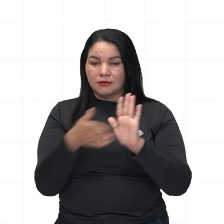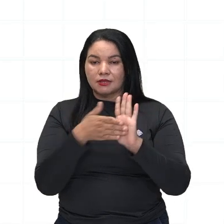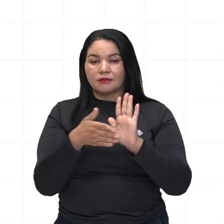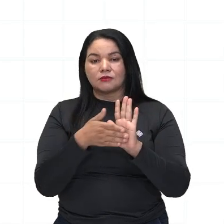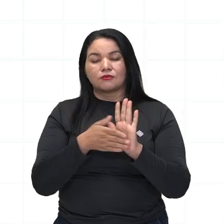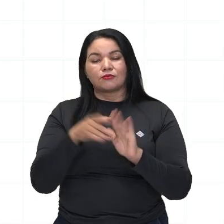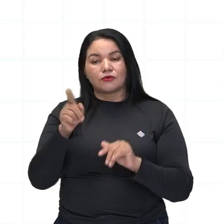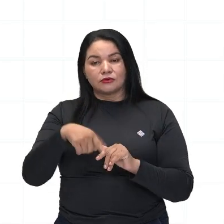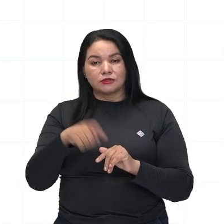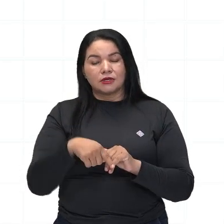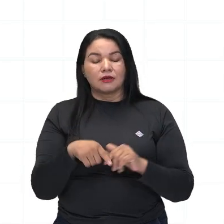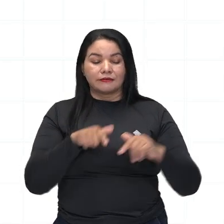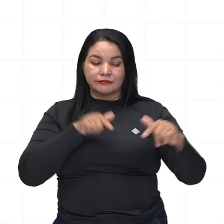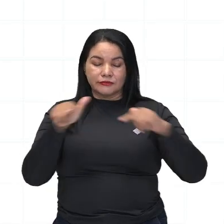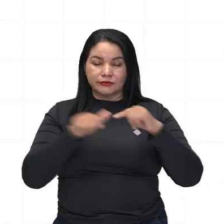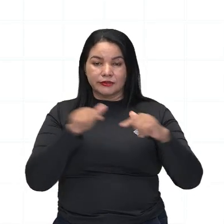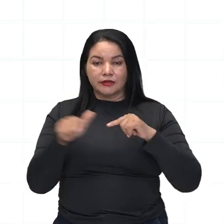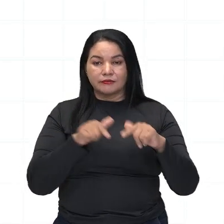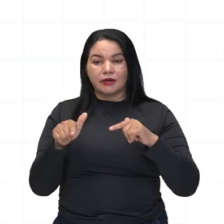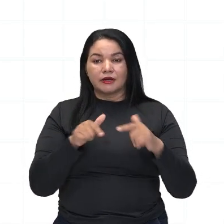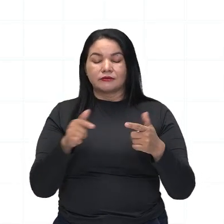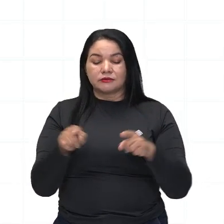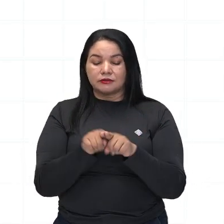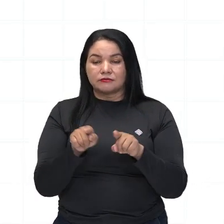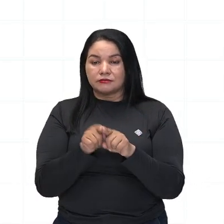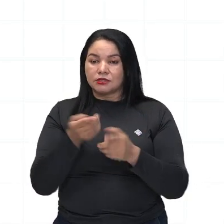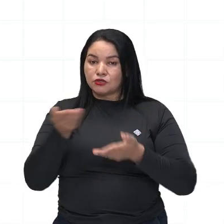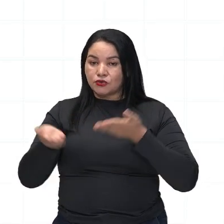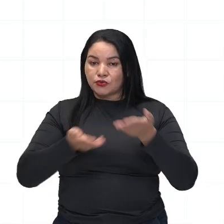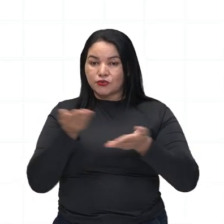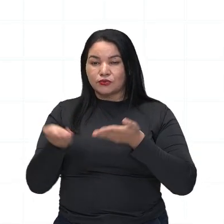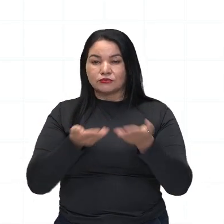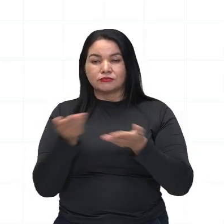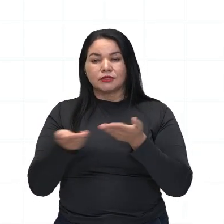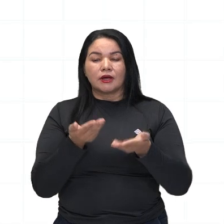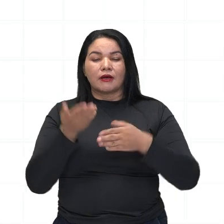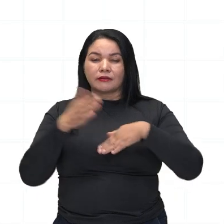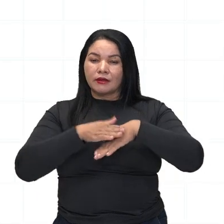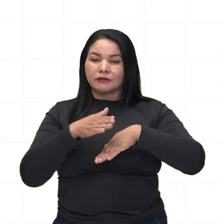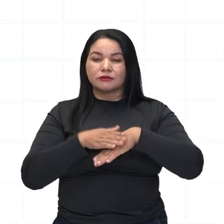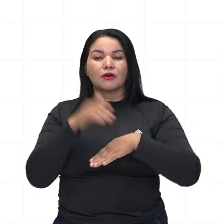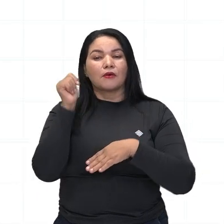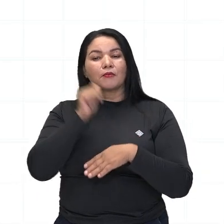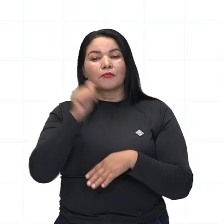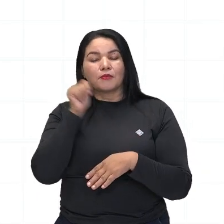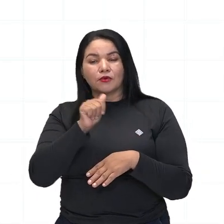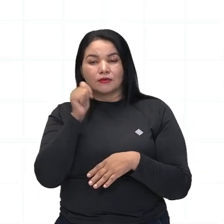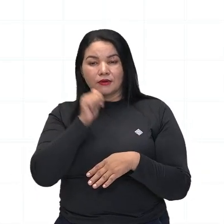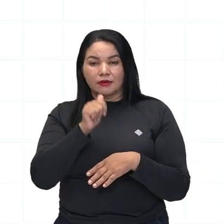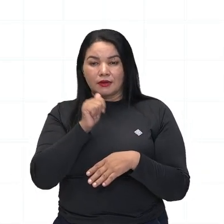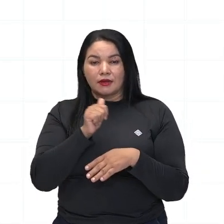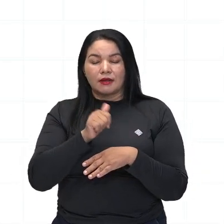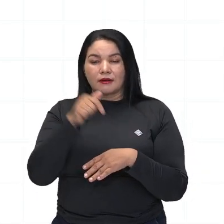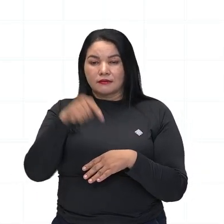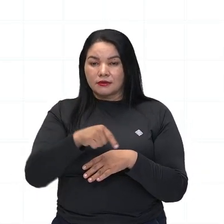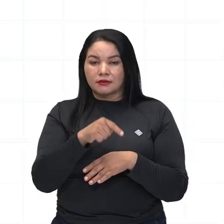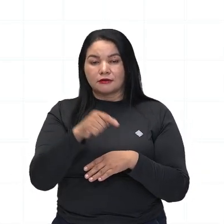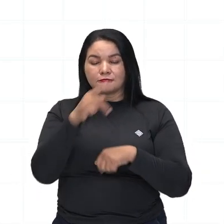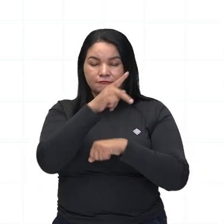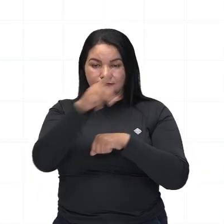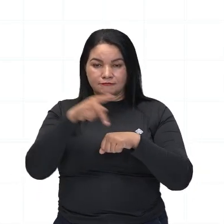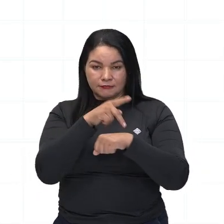exatamente sobre o trabalho de cuidado. O trabalho realizado por mulheres no nosso país,